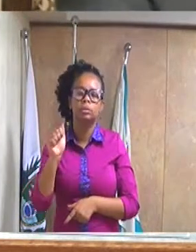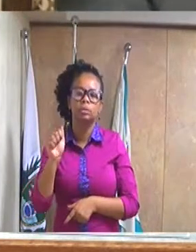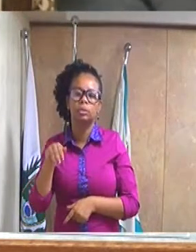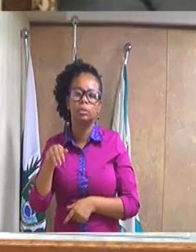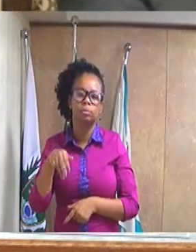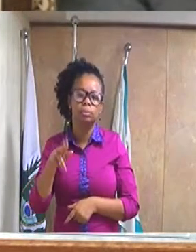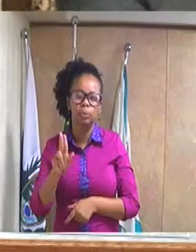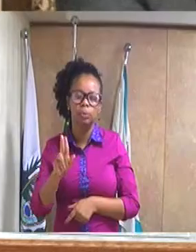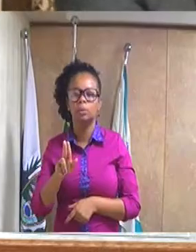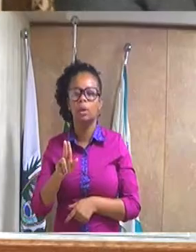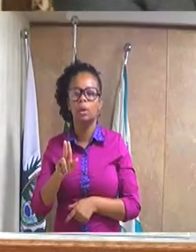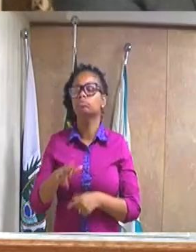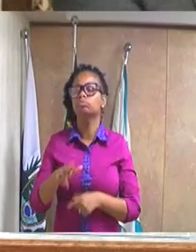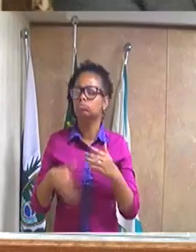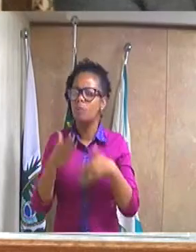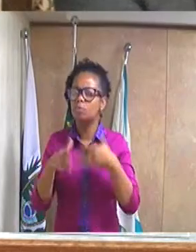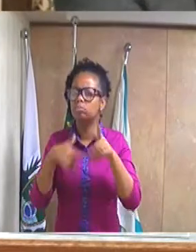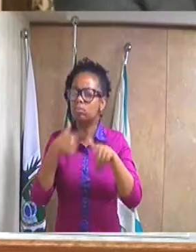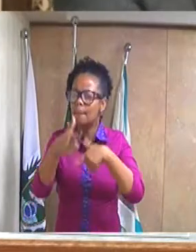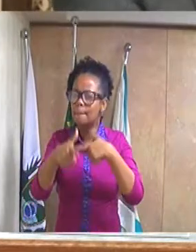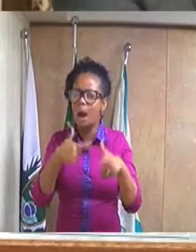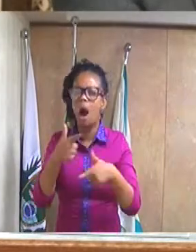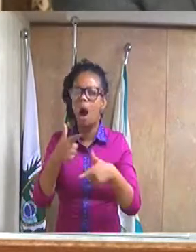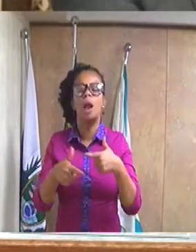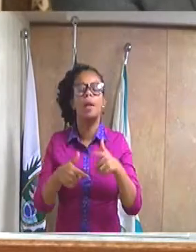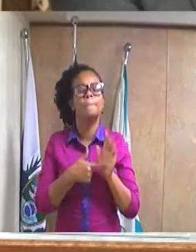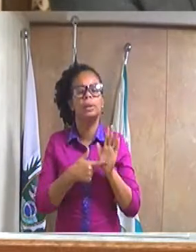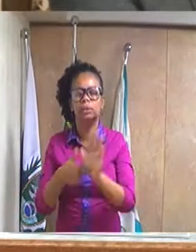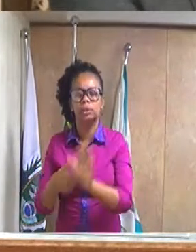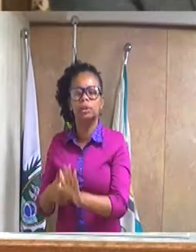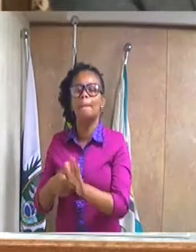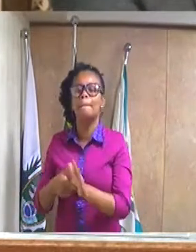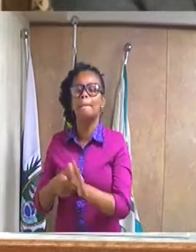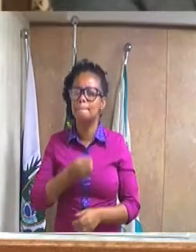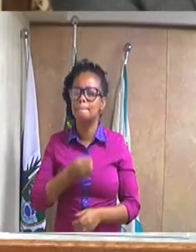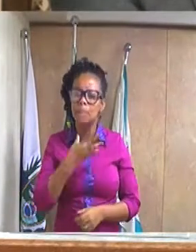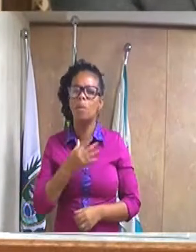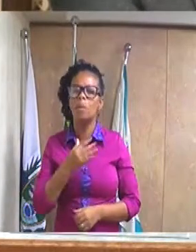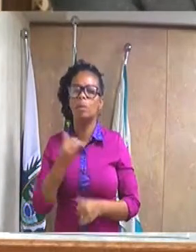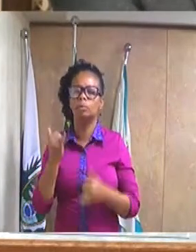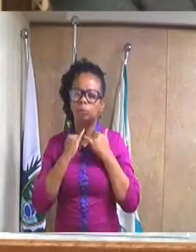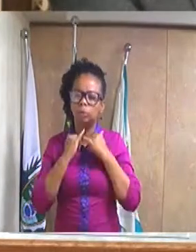brilhante trabalho em que revela sólida formação e vasta experiência.